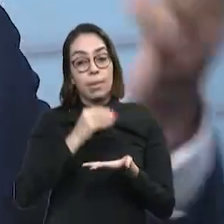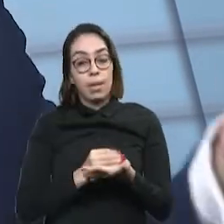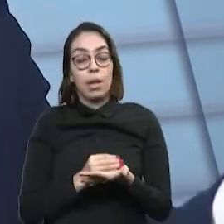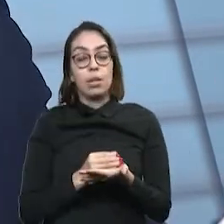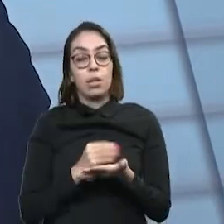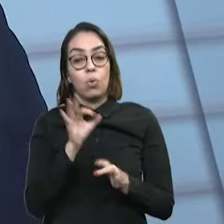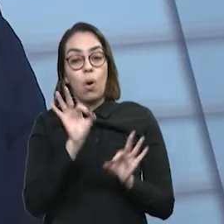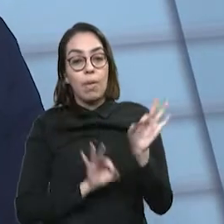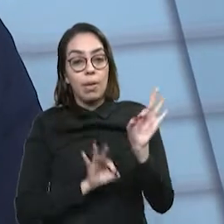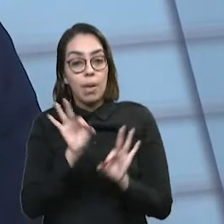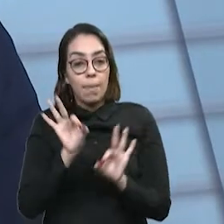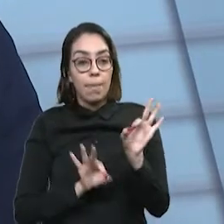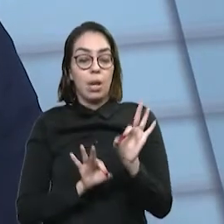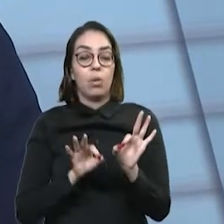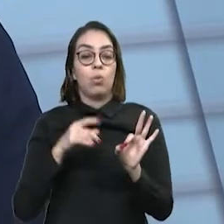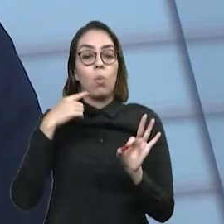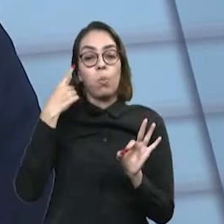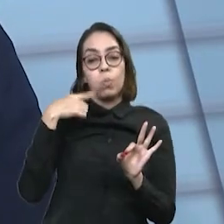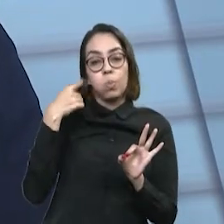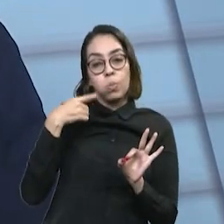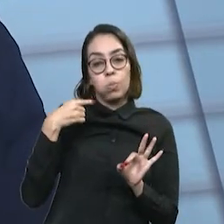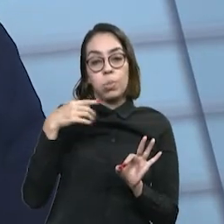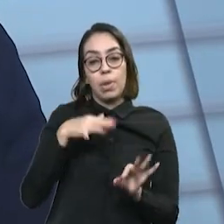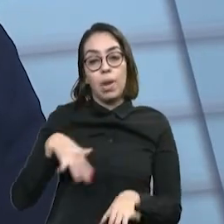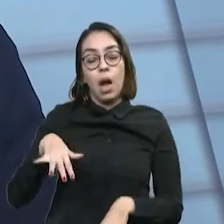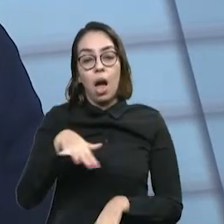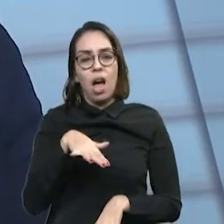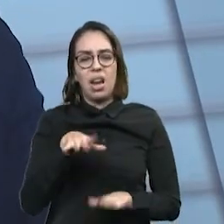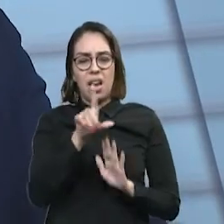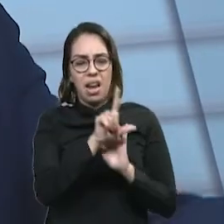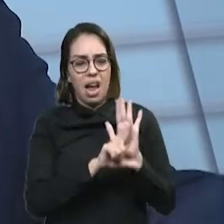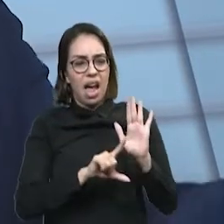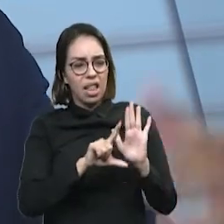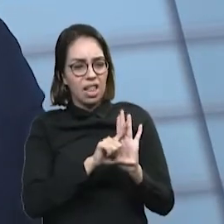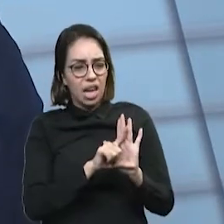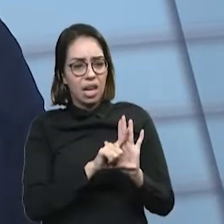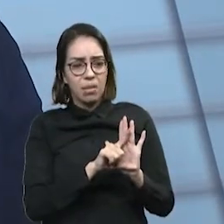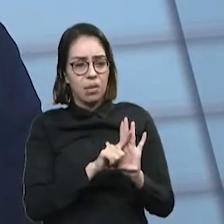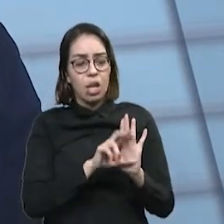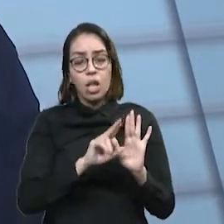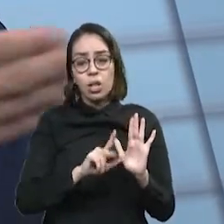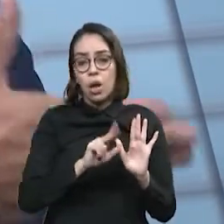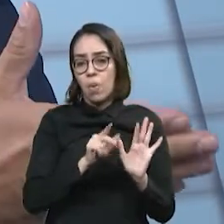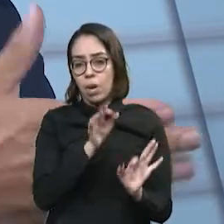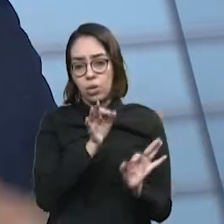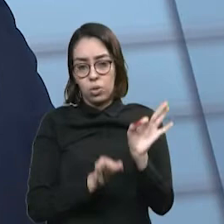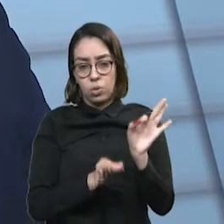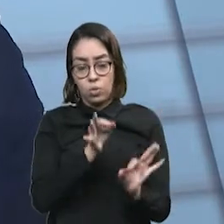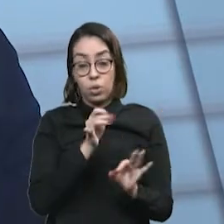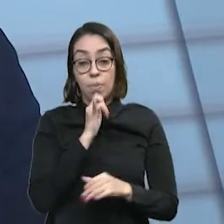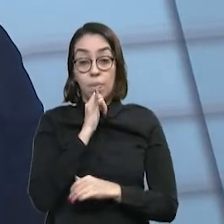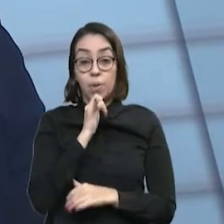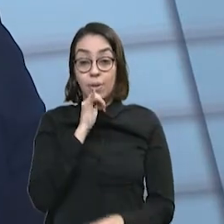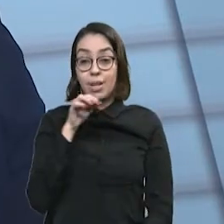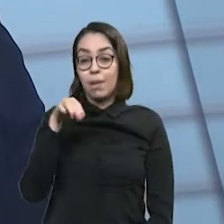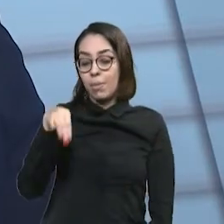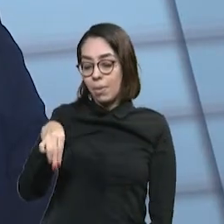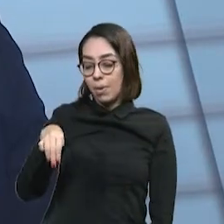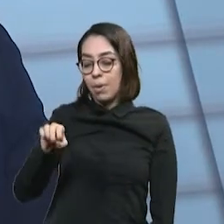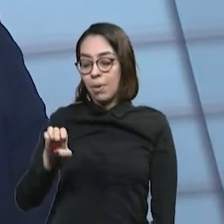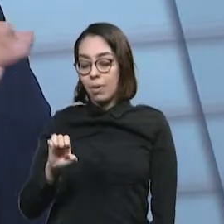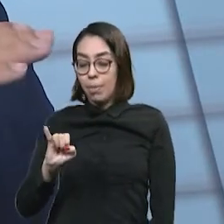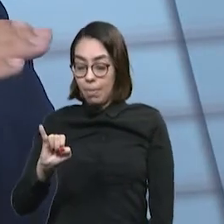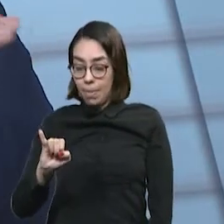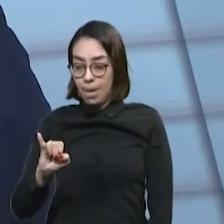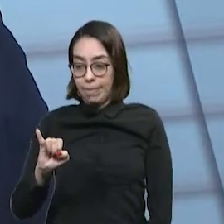ordenamento jurídico, que fala sobre a lei injusta. Então, quando eu tenho uma lei, por exemplo, do Simples Nacional, certo?